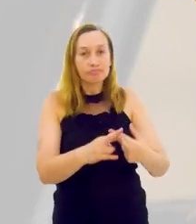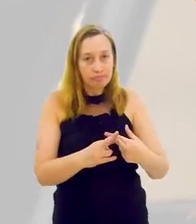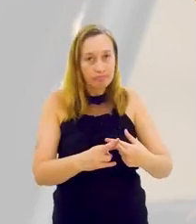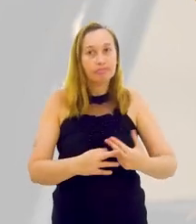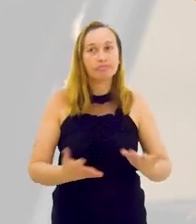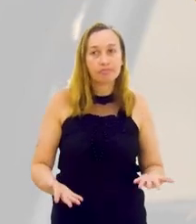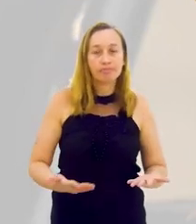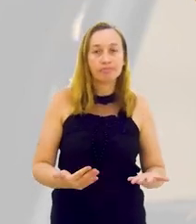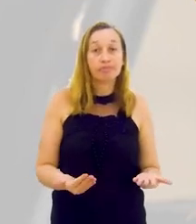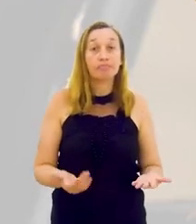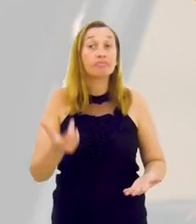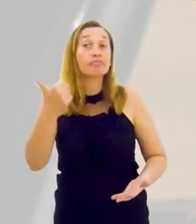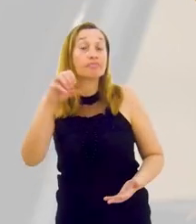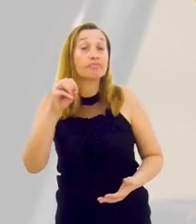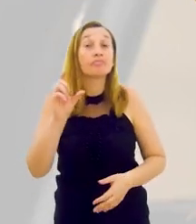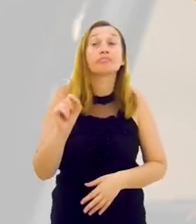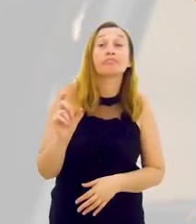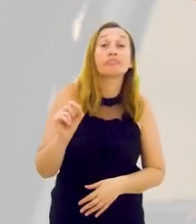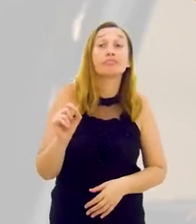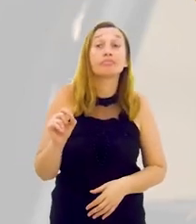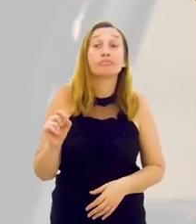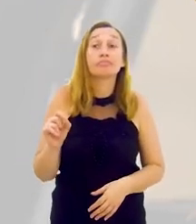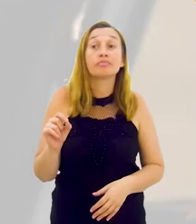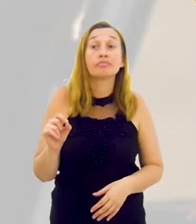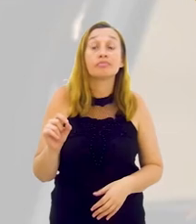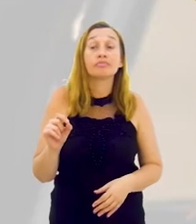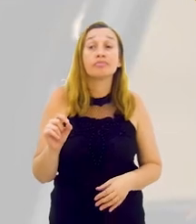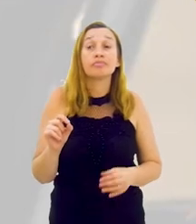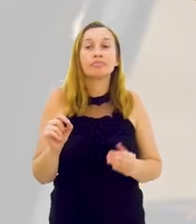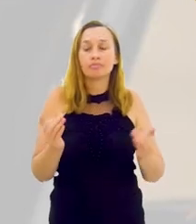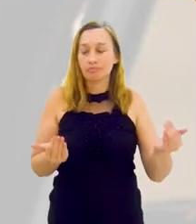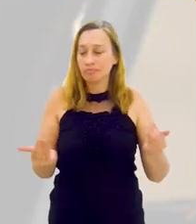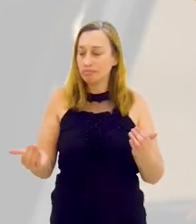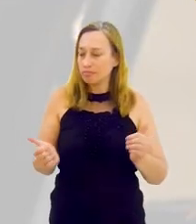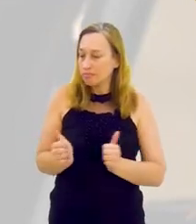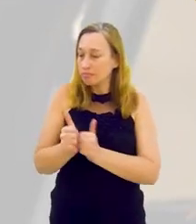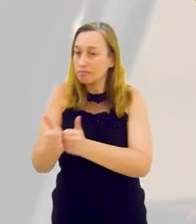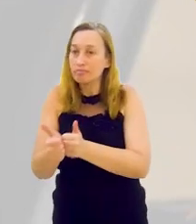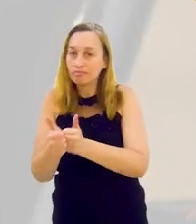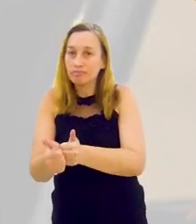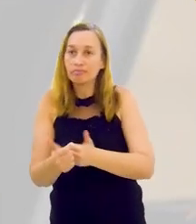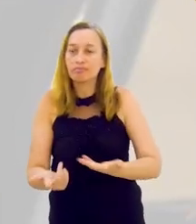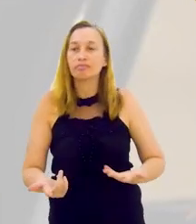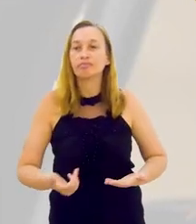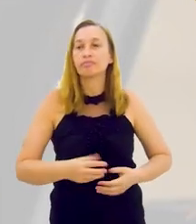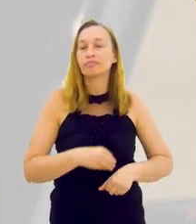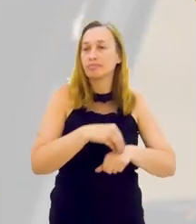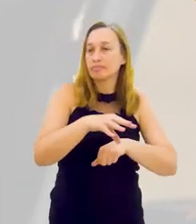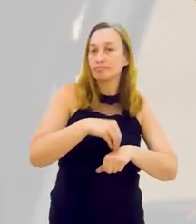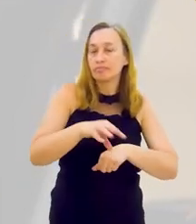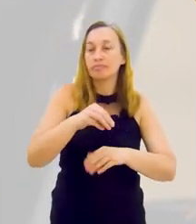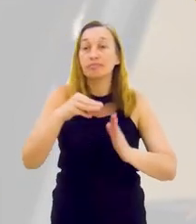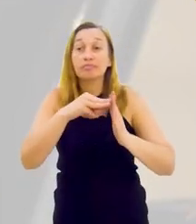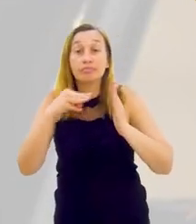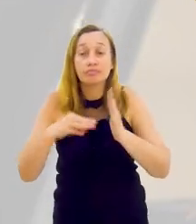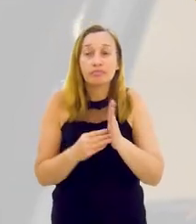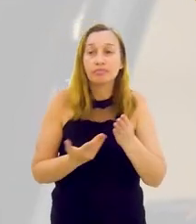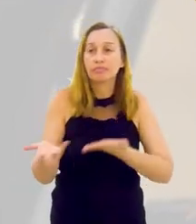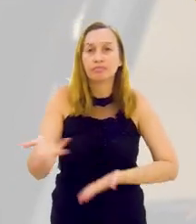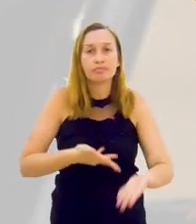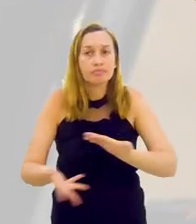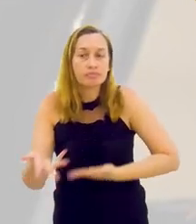definição, depois do nome, a coordenação e a redefinição de responsabilidades. O décimo é quê? Gente, é medir,